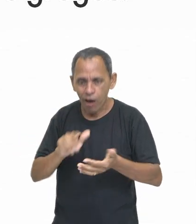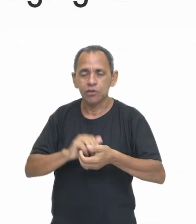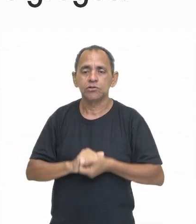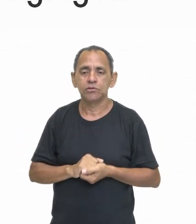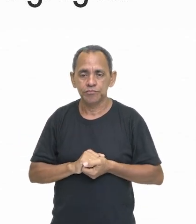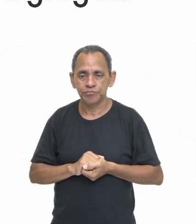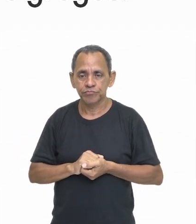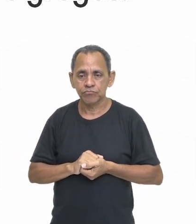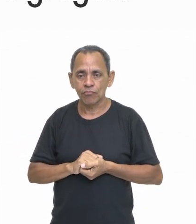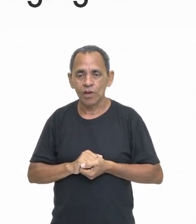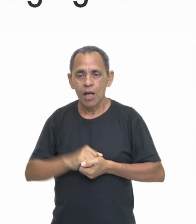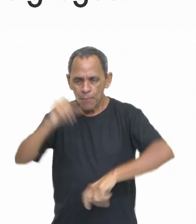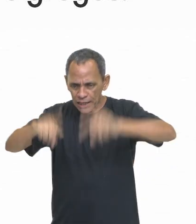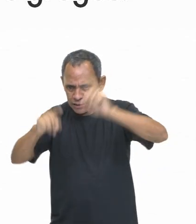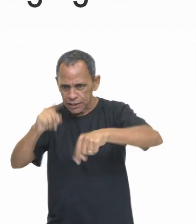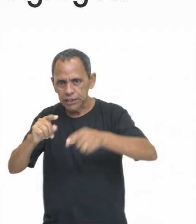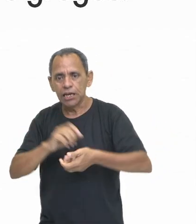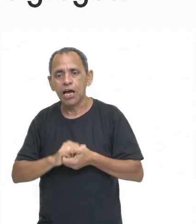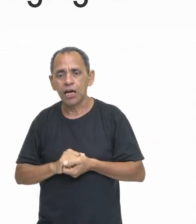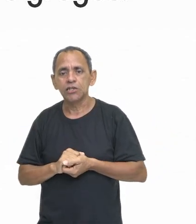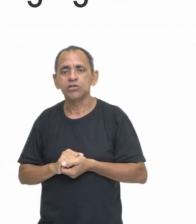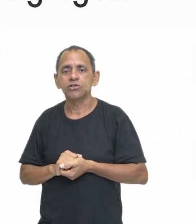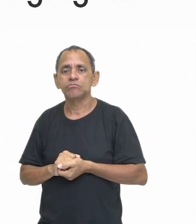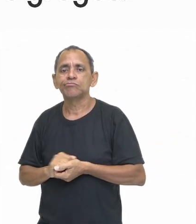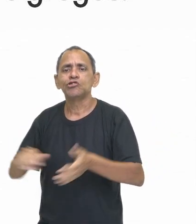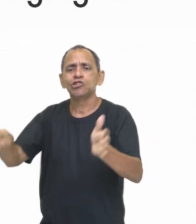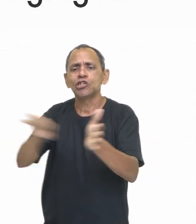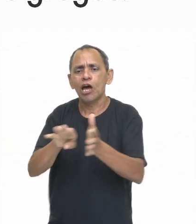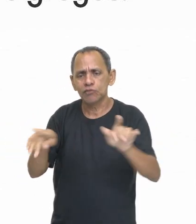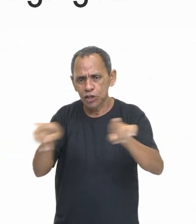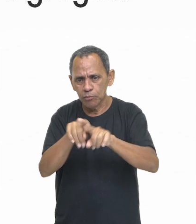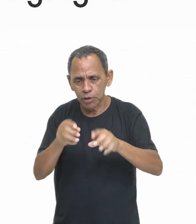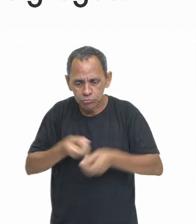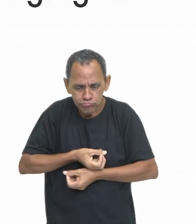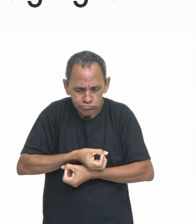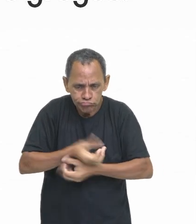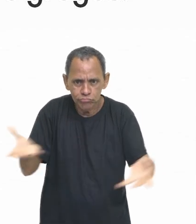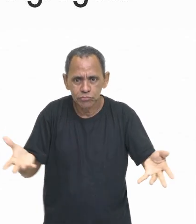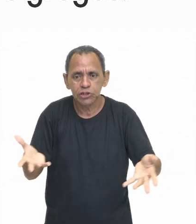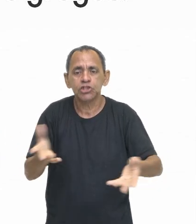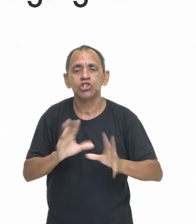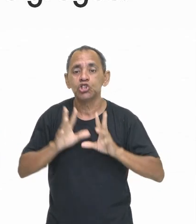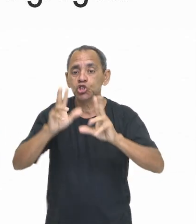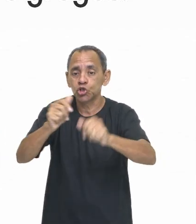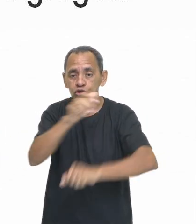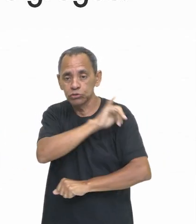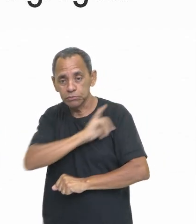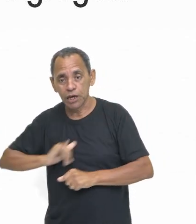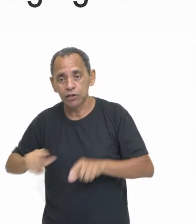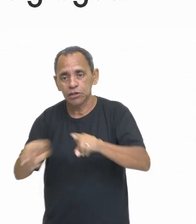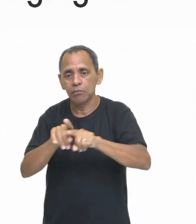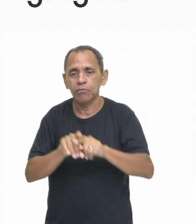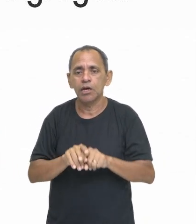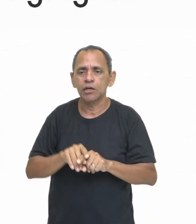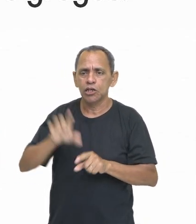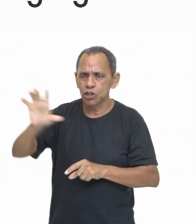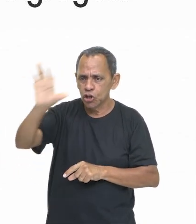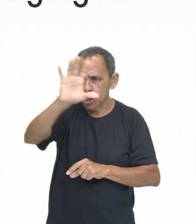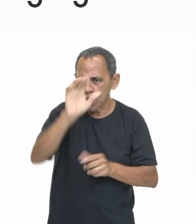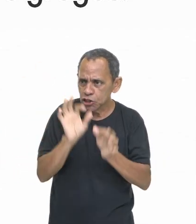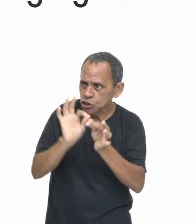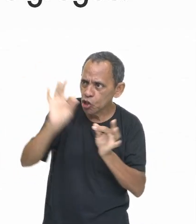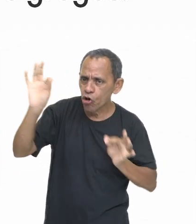distribuídas. O comércio marítimo permitia a Roma importar bens de regiões distantes e